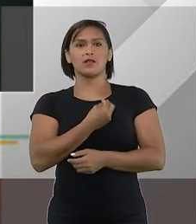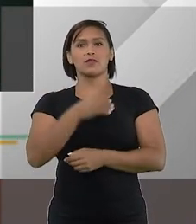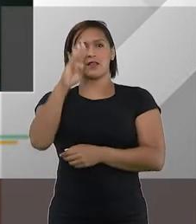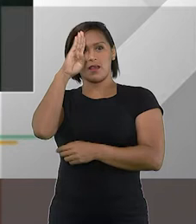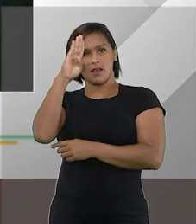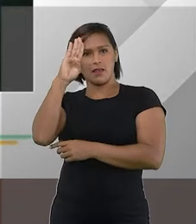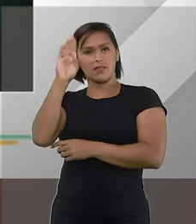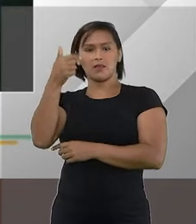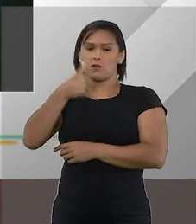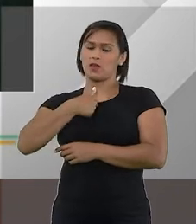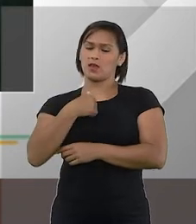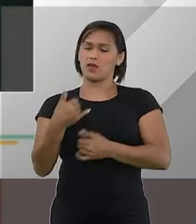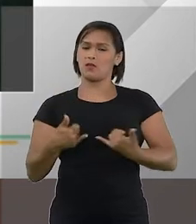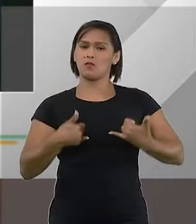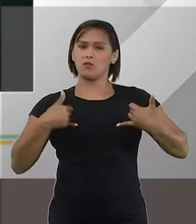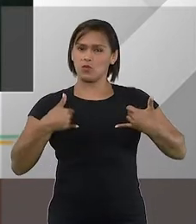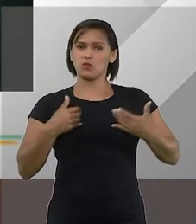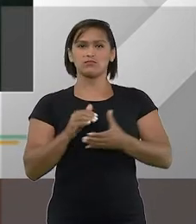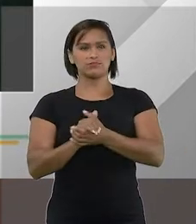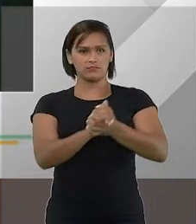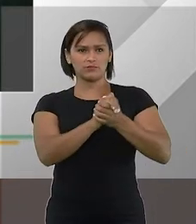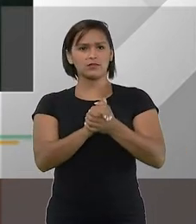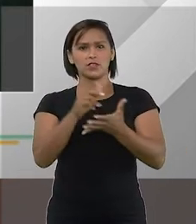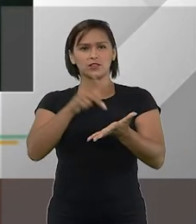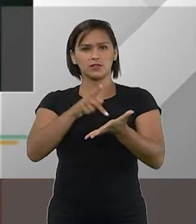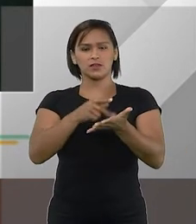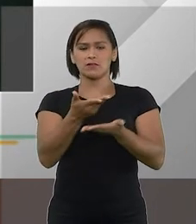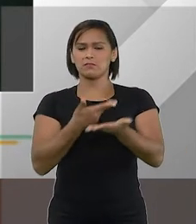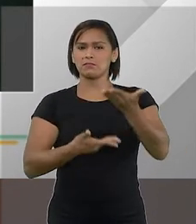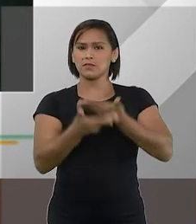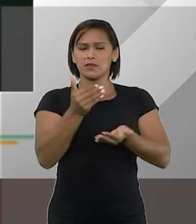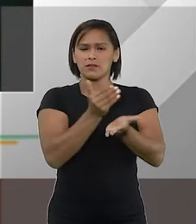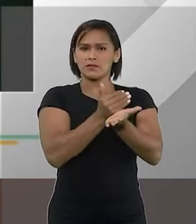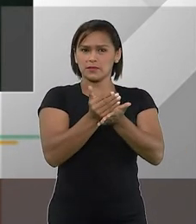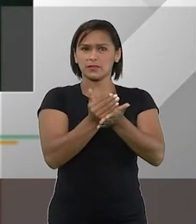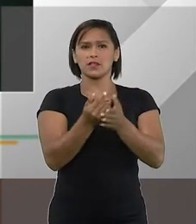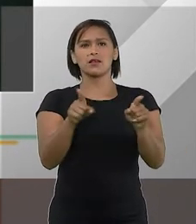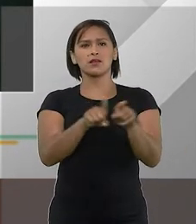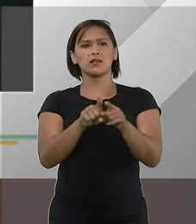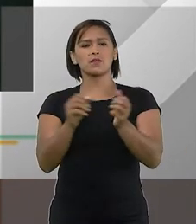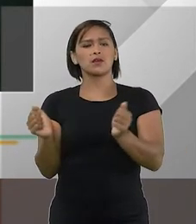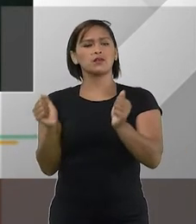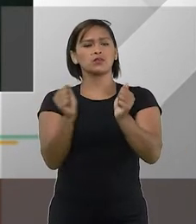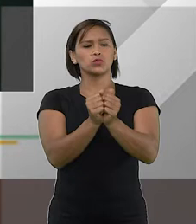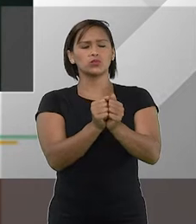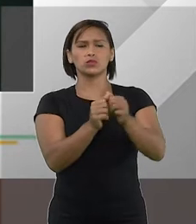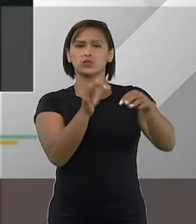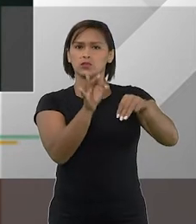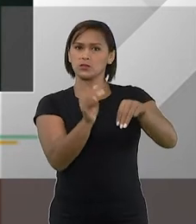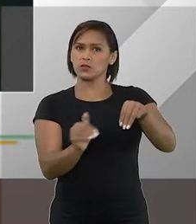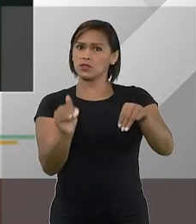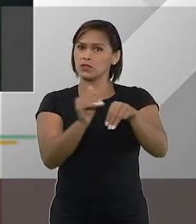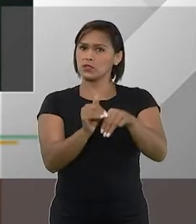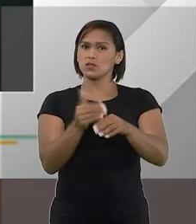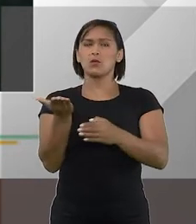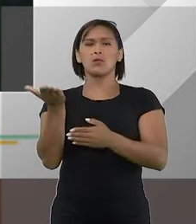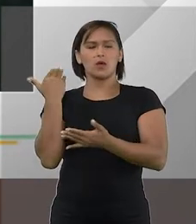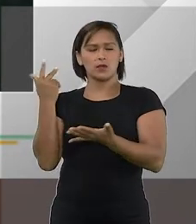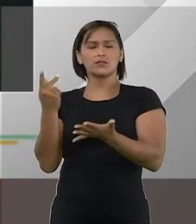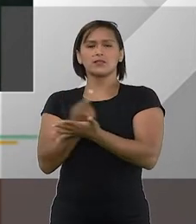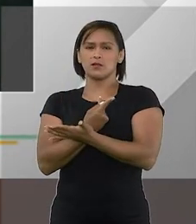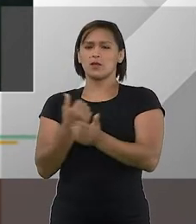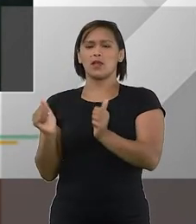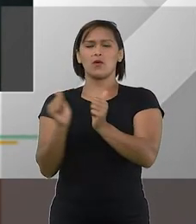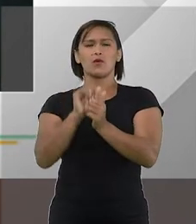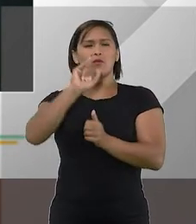vida acadêmica. De modo que, para mim, é sempre um prazer poder participar dessas iniciativas e estar ao lado do ministro, como já estive